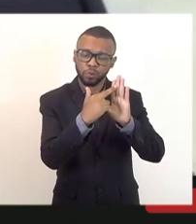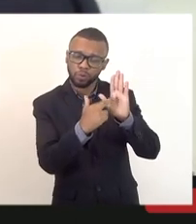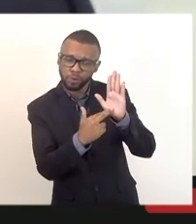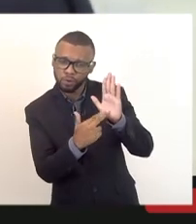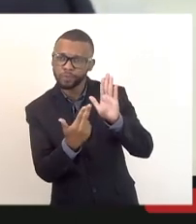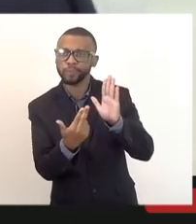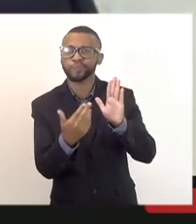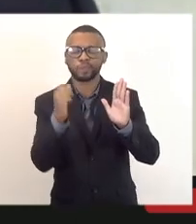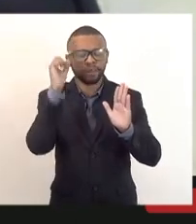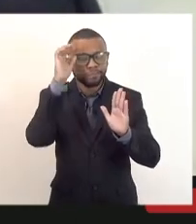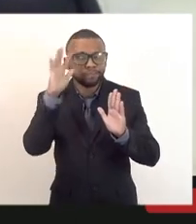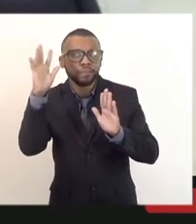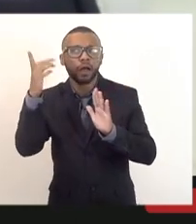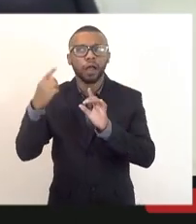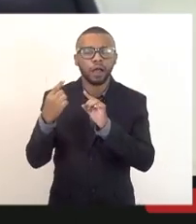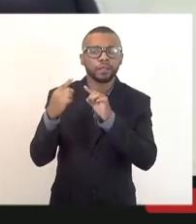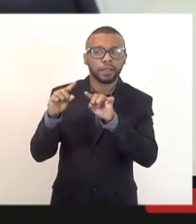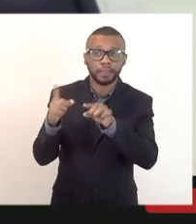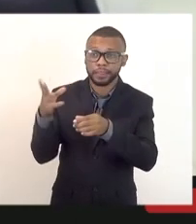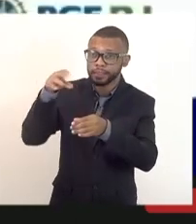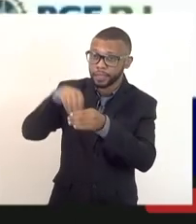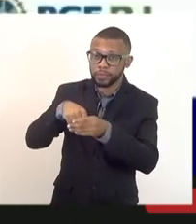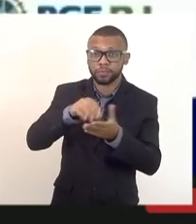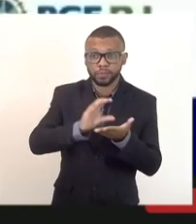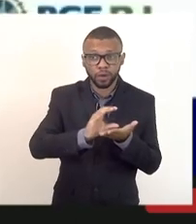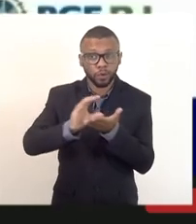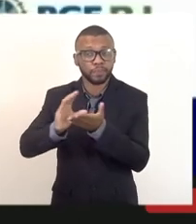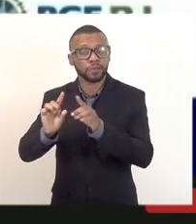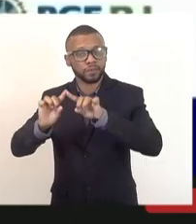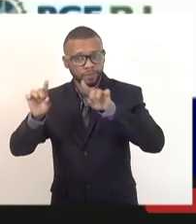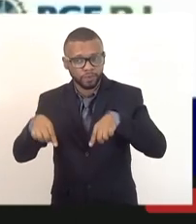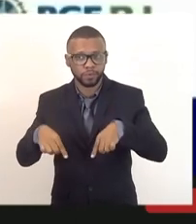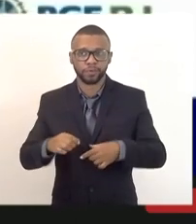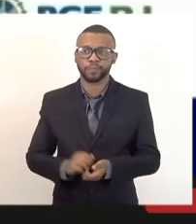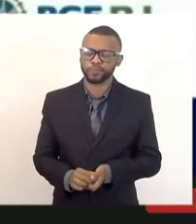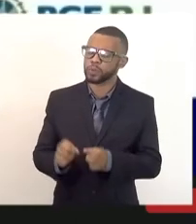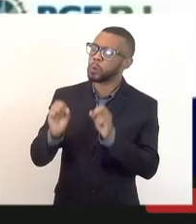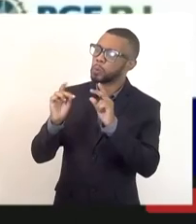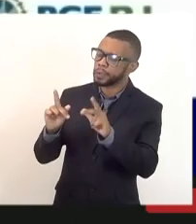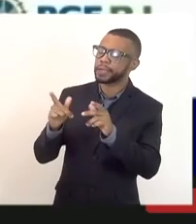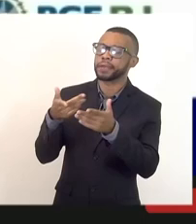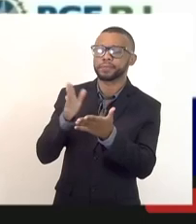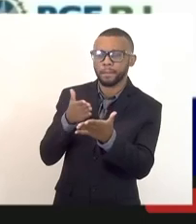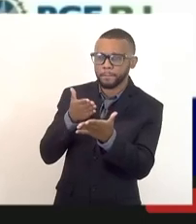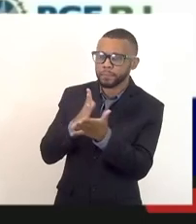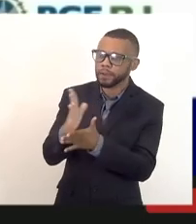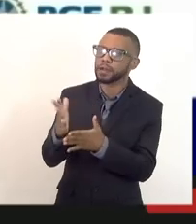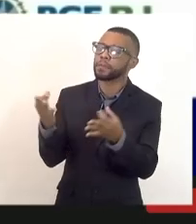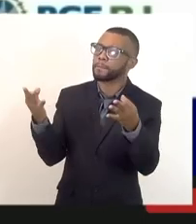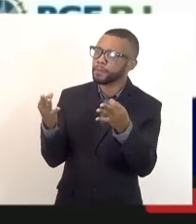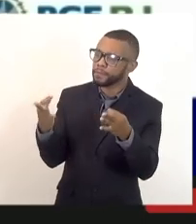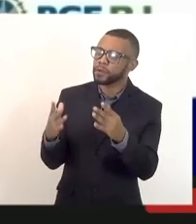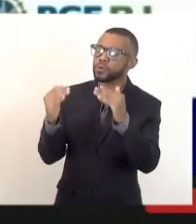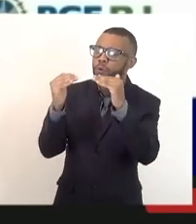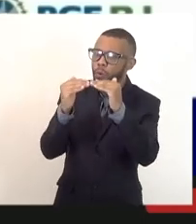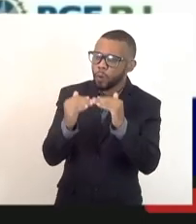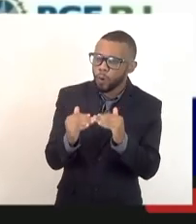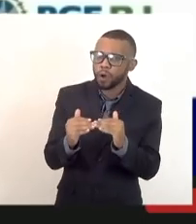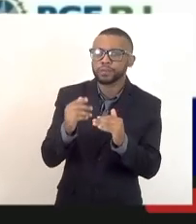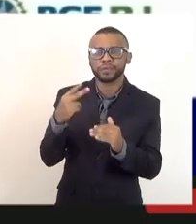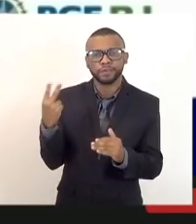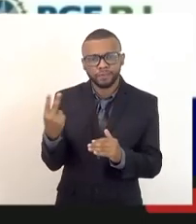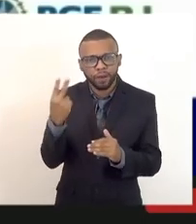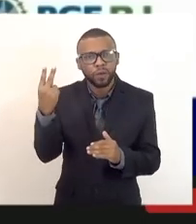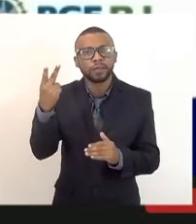a provocação aqui da comissão de servidores. Mais que autorizado, deputado, acho que fica perfeito assim, que até valoriza essa própria